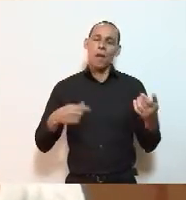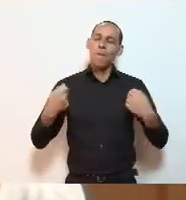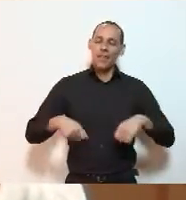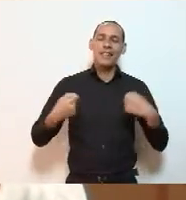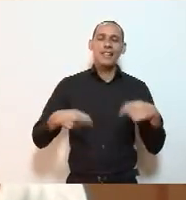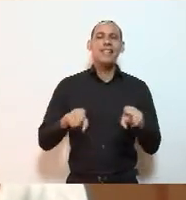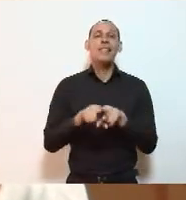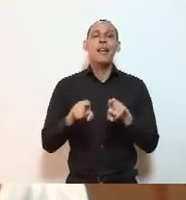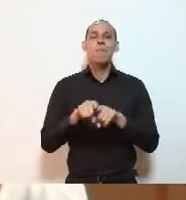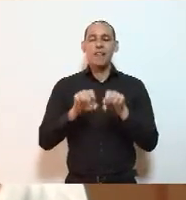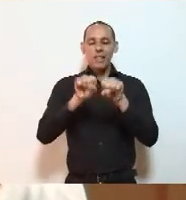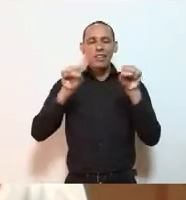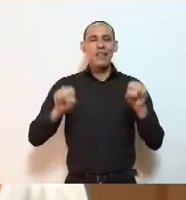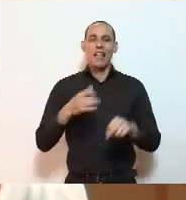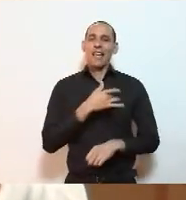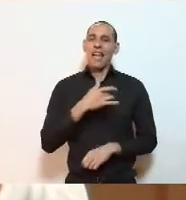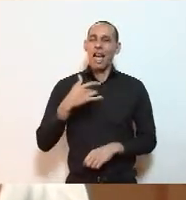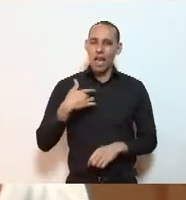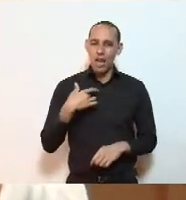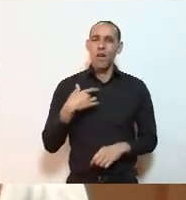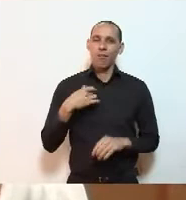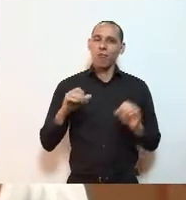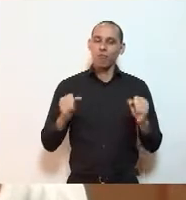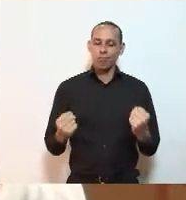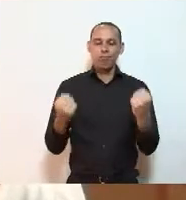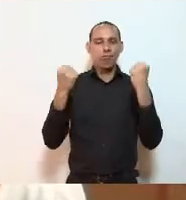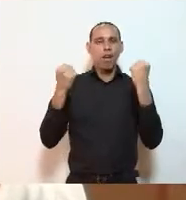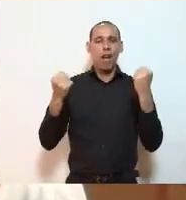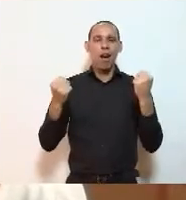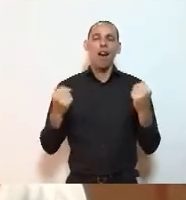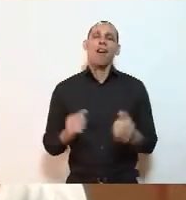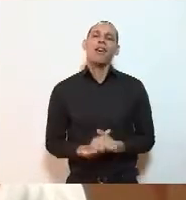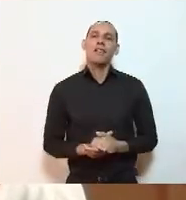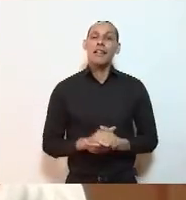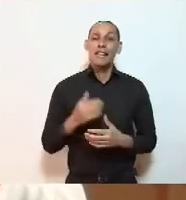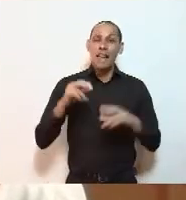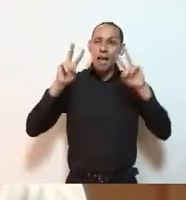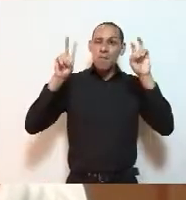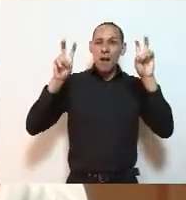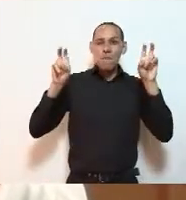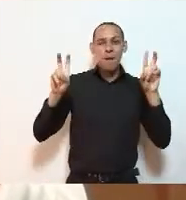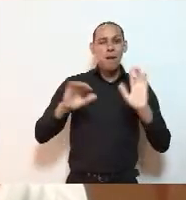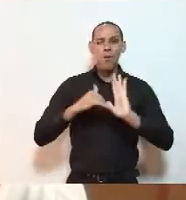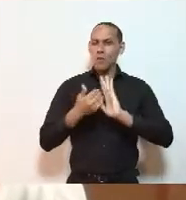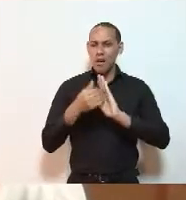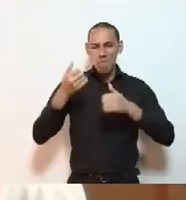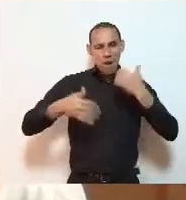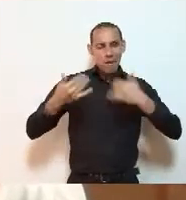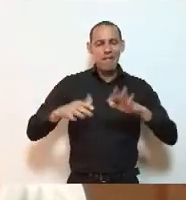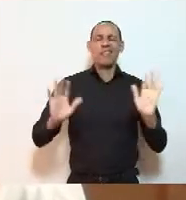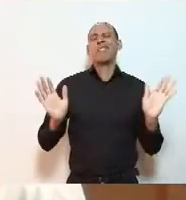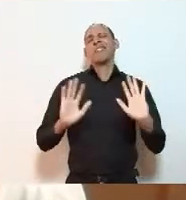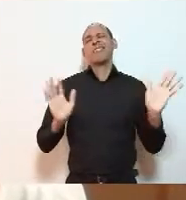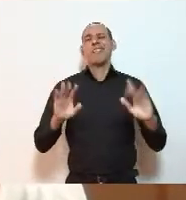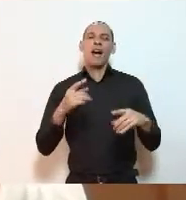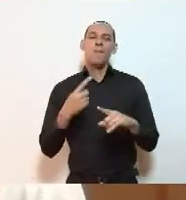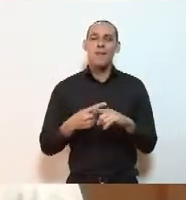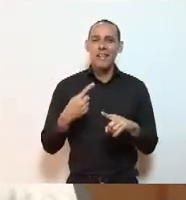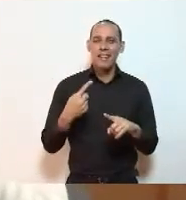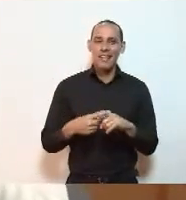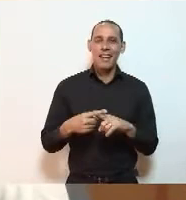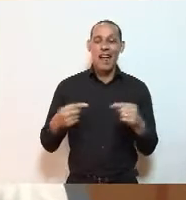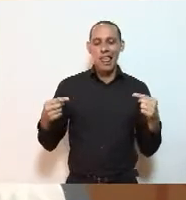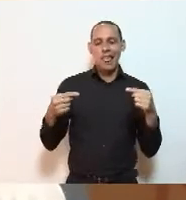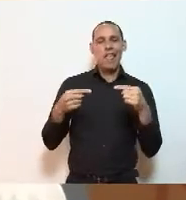de saúde. Não vou falar de todas as questões, porque envolvidas no trabalho